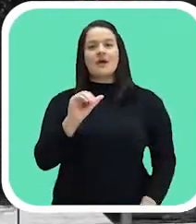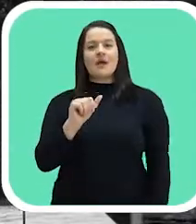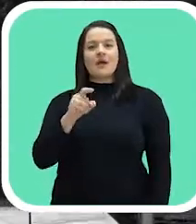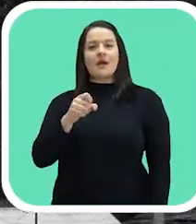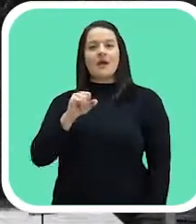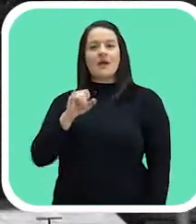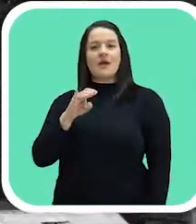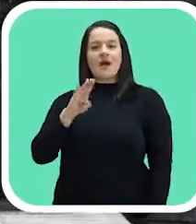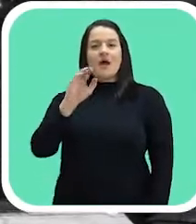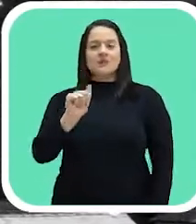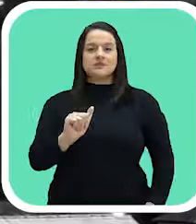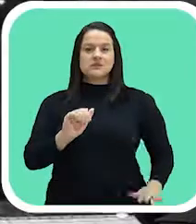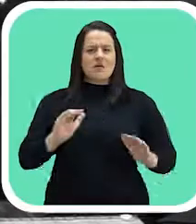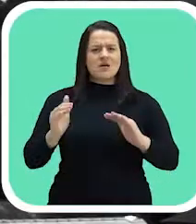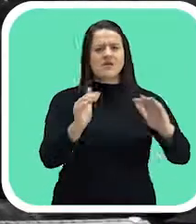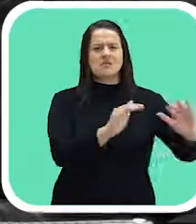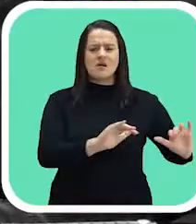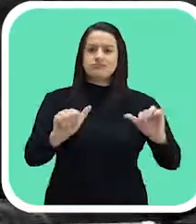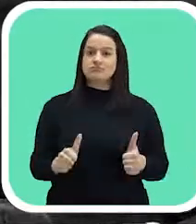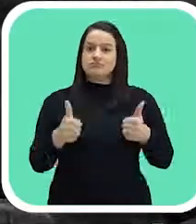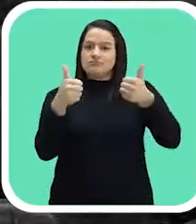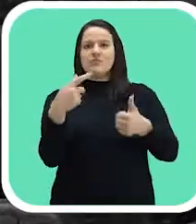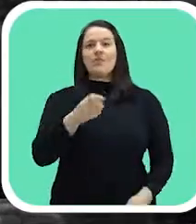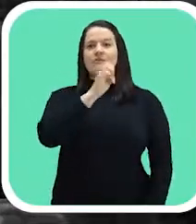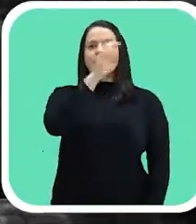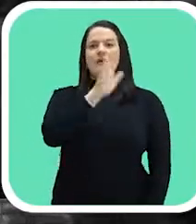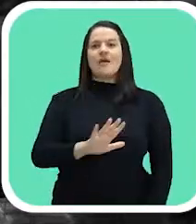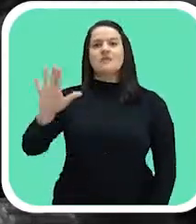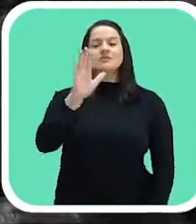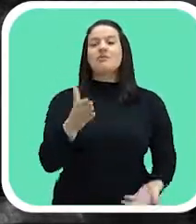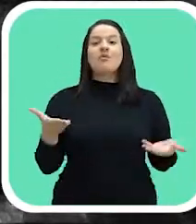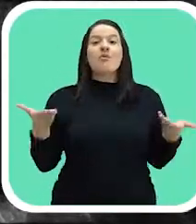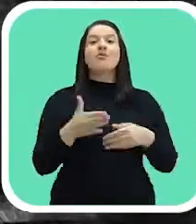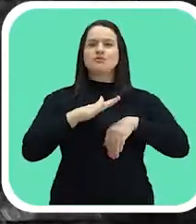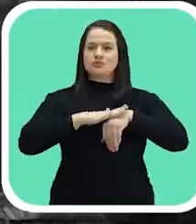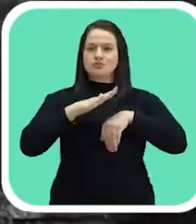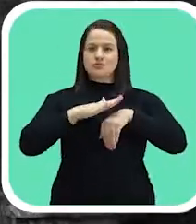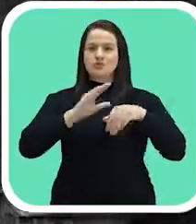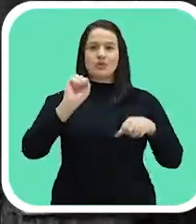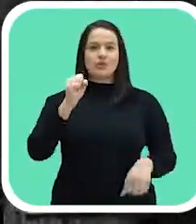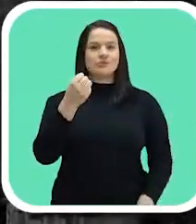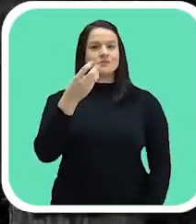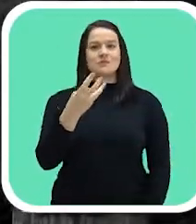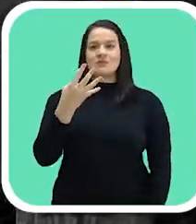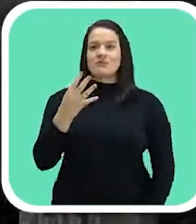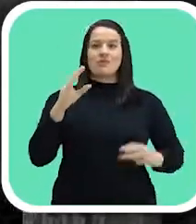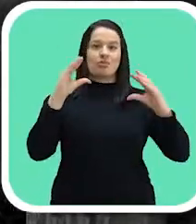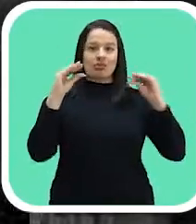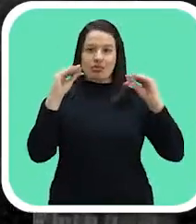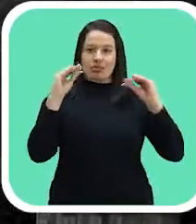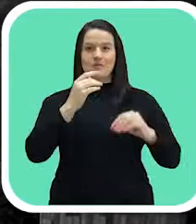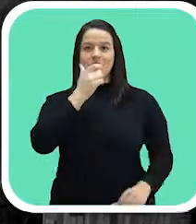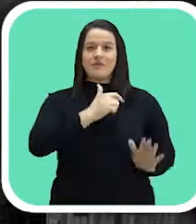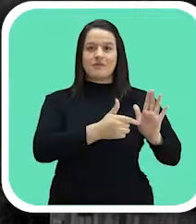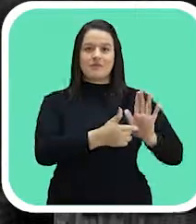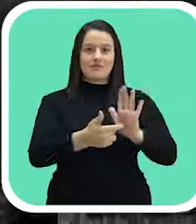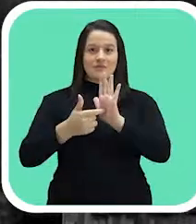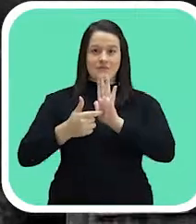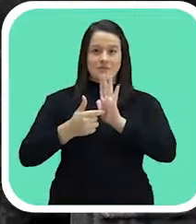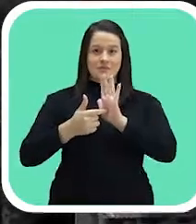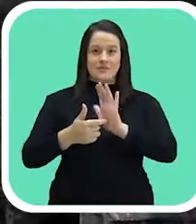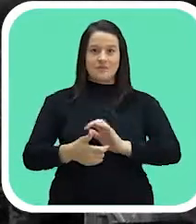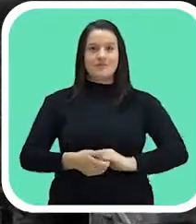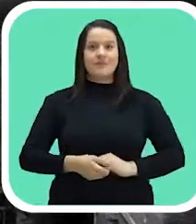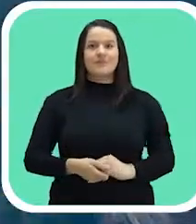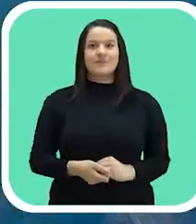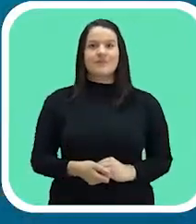processo de desfadelização em andamento no Brasil. Hoje, às 8h34 da noite, no programa do Greca.